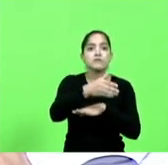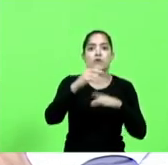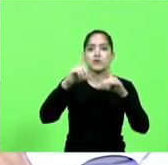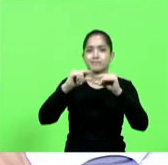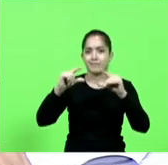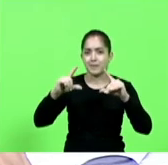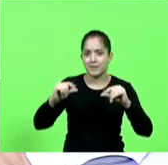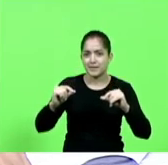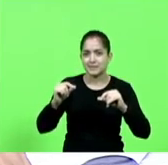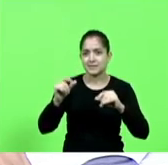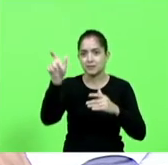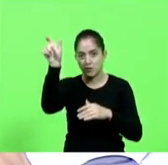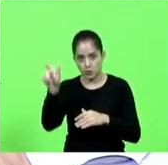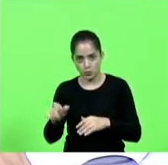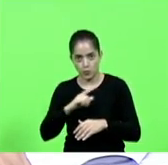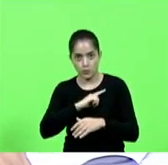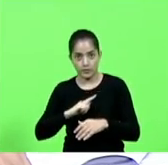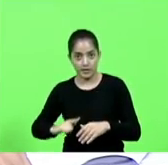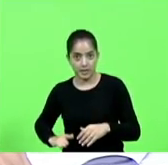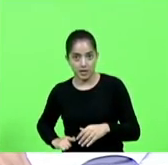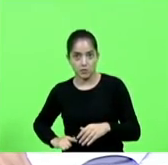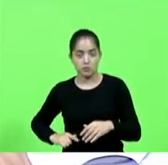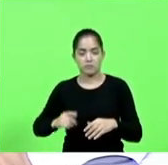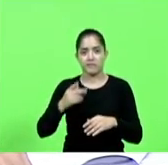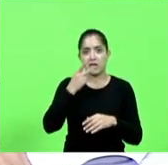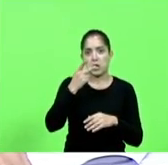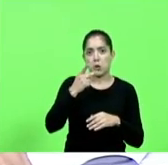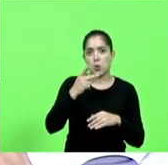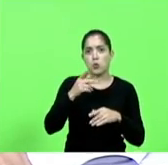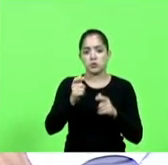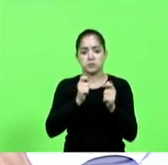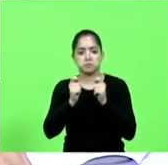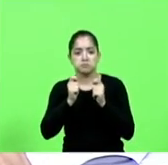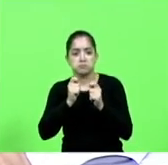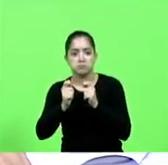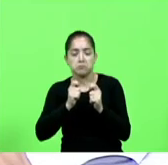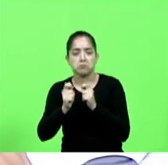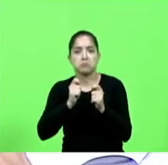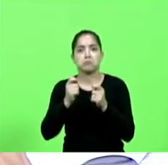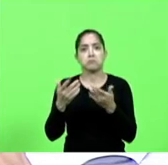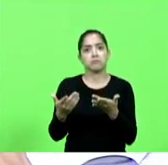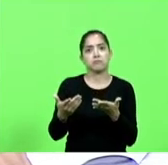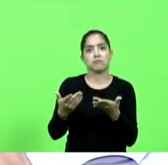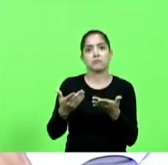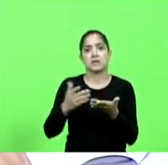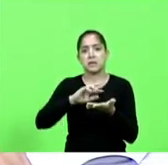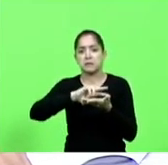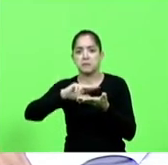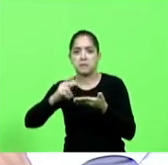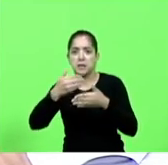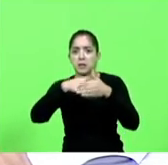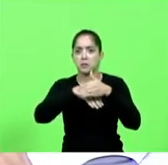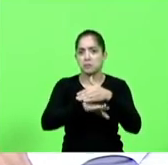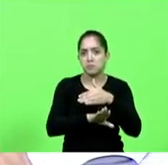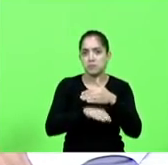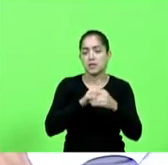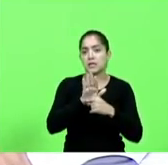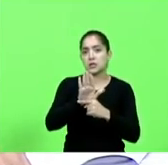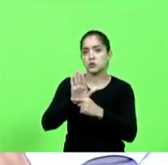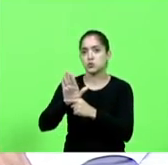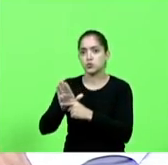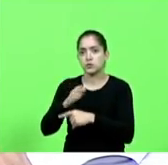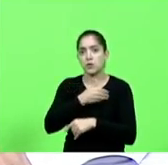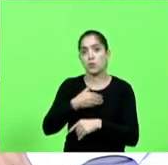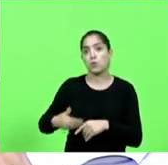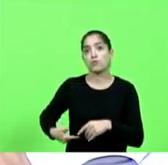para o ministro que tinha feito o enxugamento da máquina, que ele tinha não sei quantos em caixa, que ele ia ajudar o governo federal, o